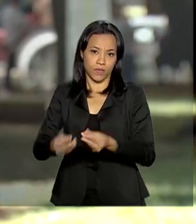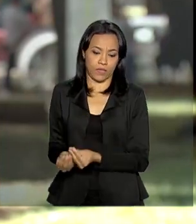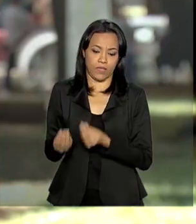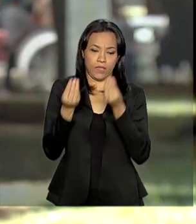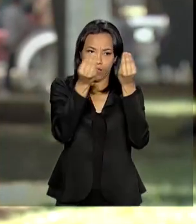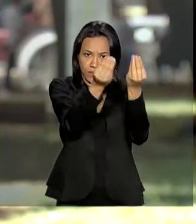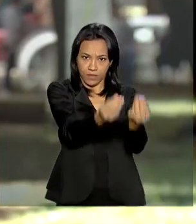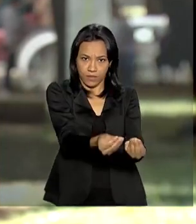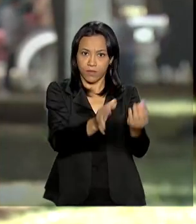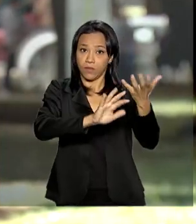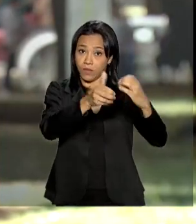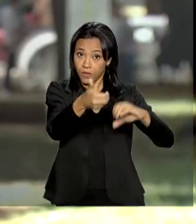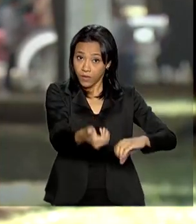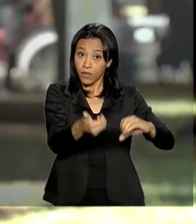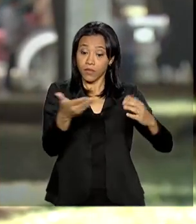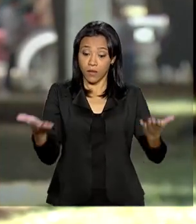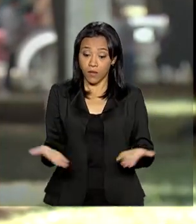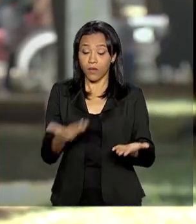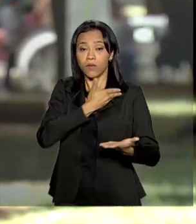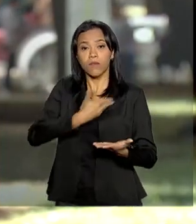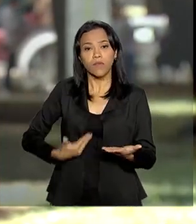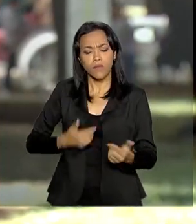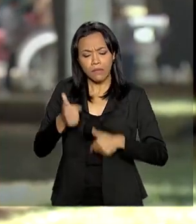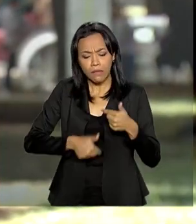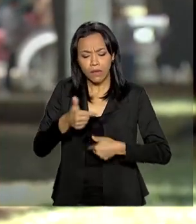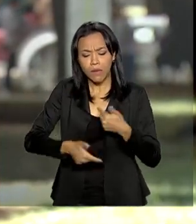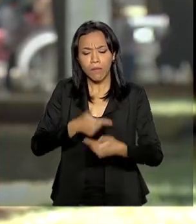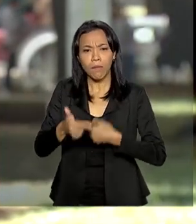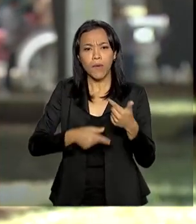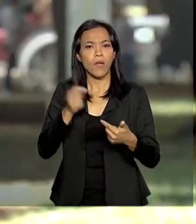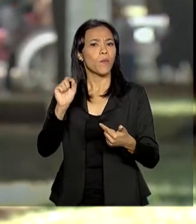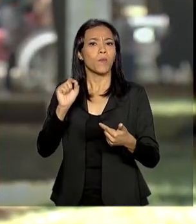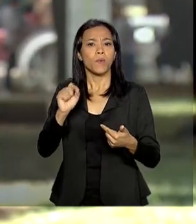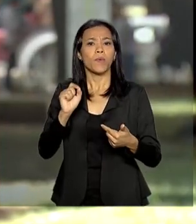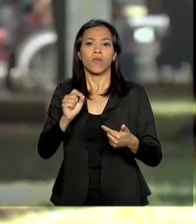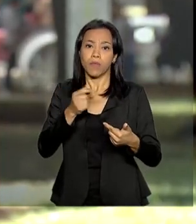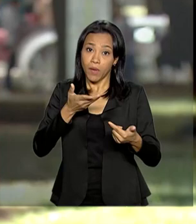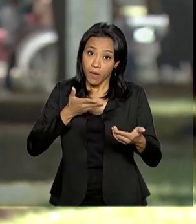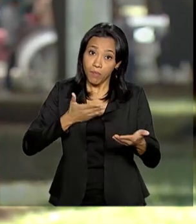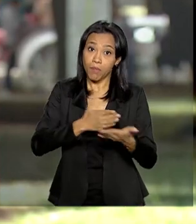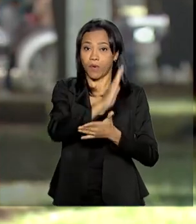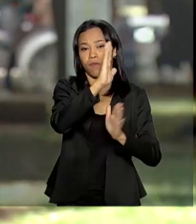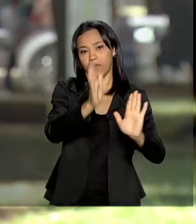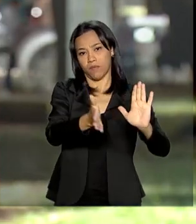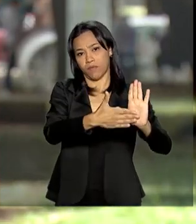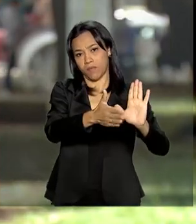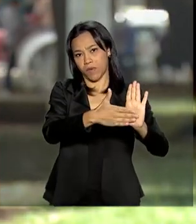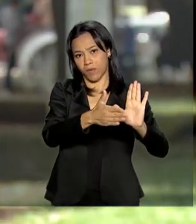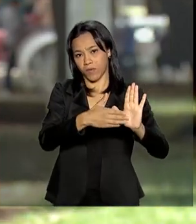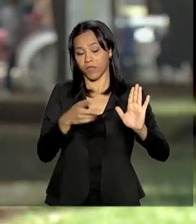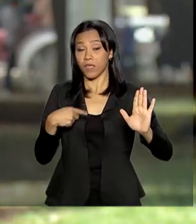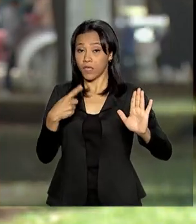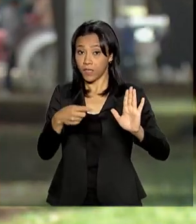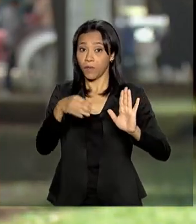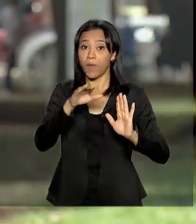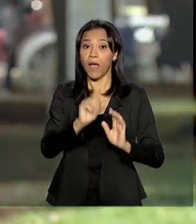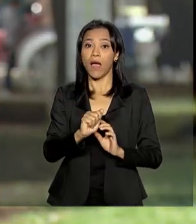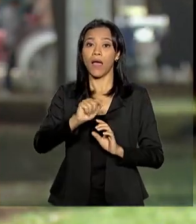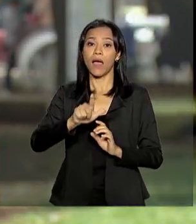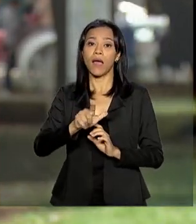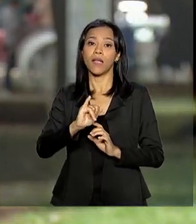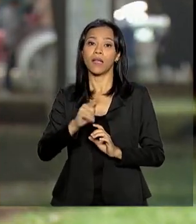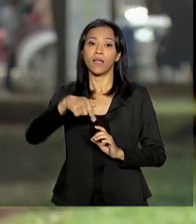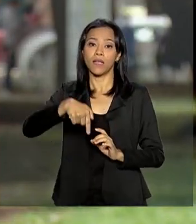Nacional, o governo agora trabalha para aprovar as medidas. Com a nova Previdência, a alíquota do